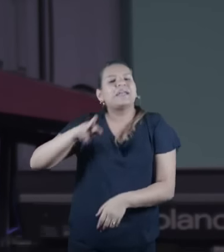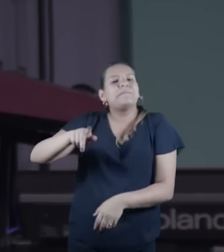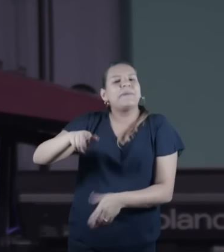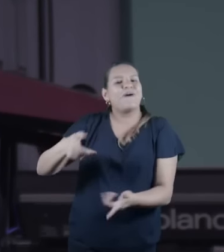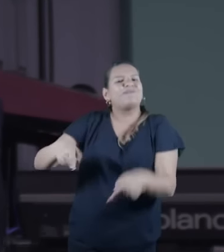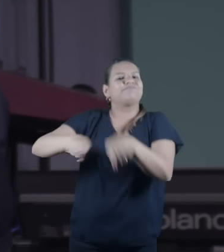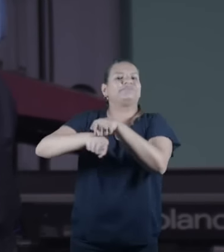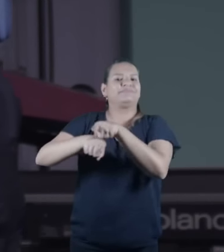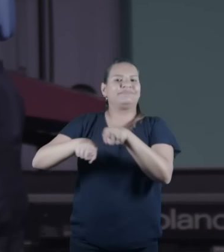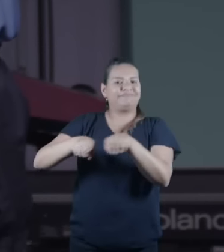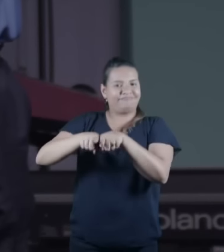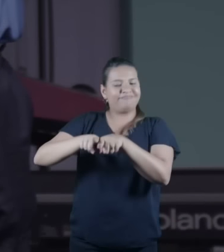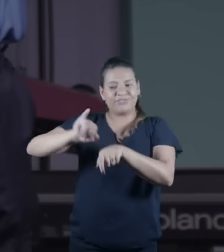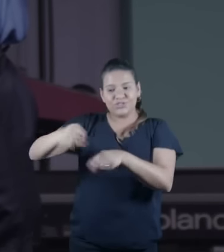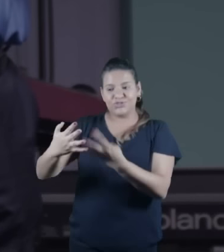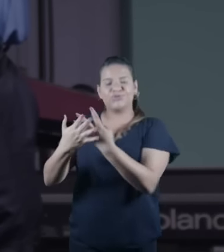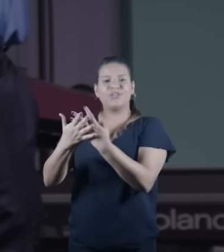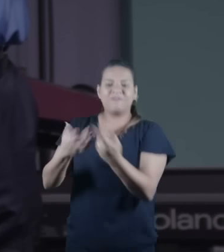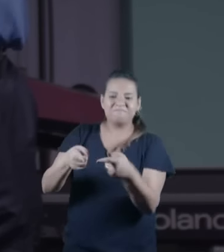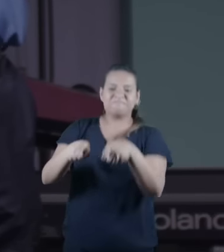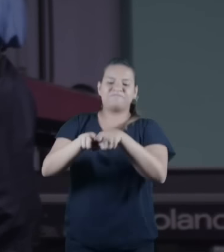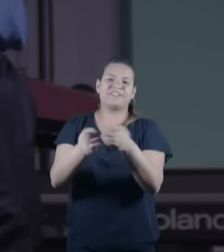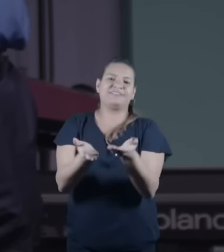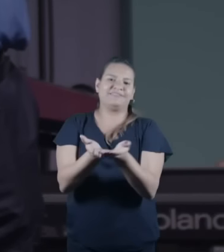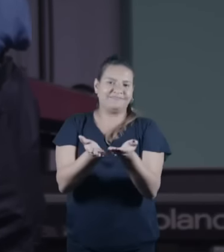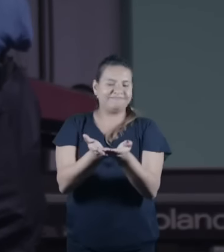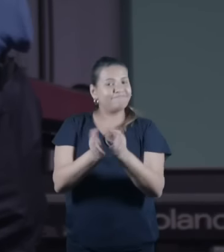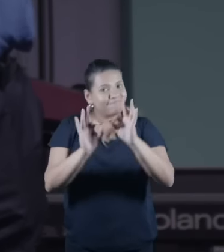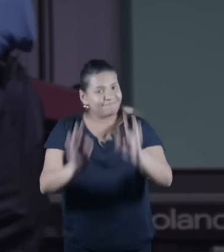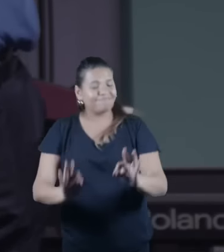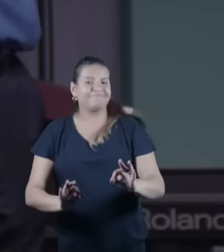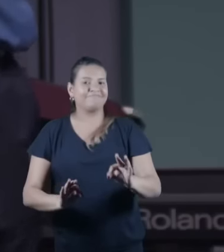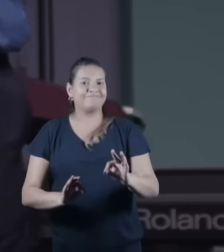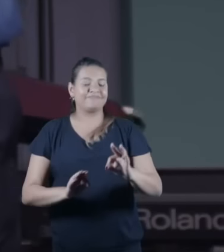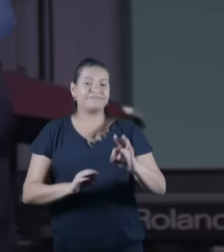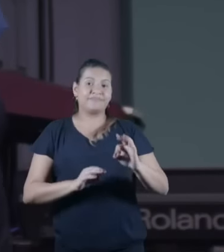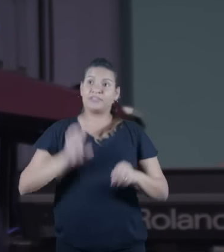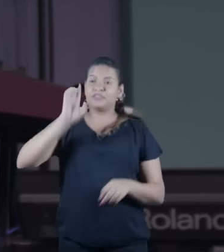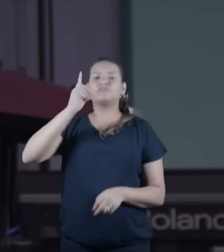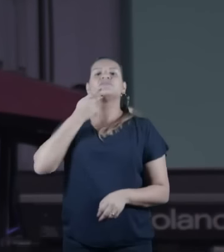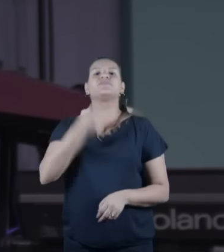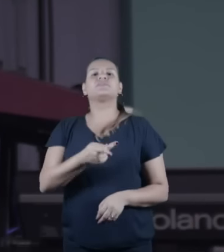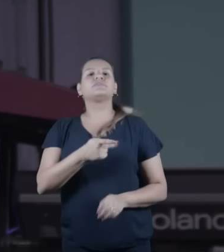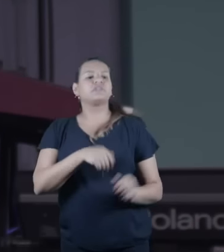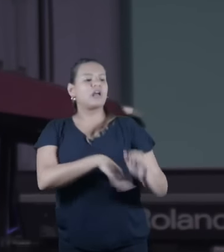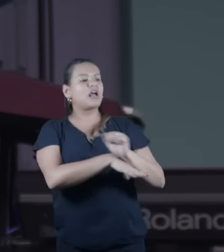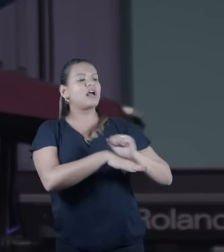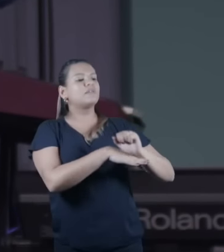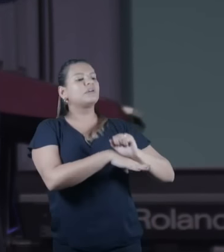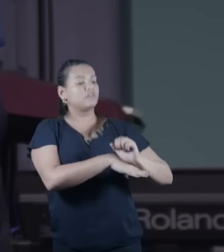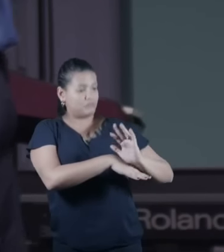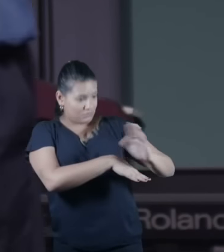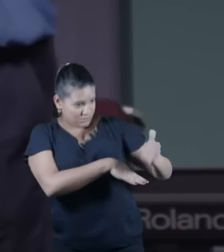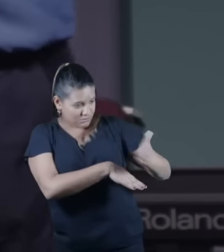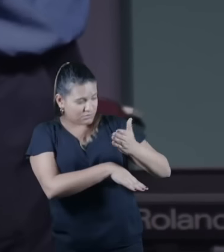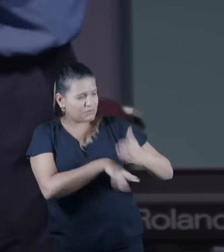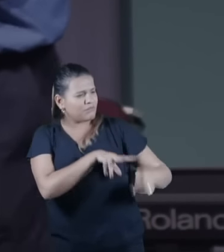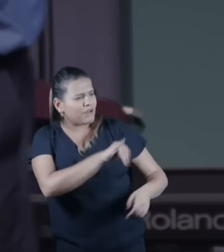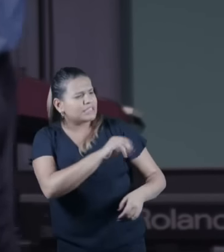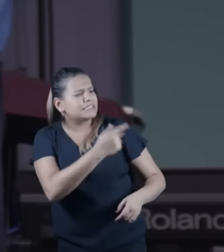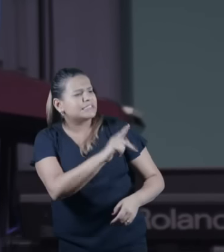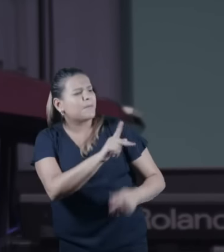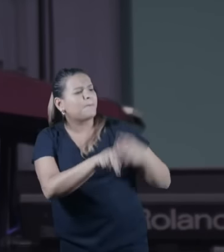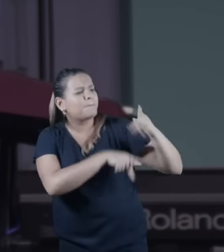creio que essa benção que foi dada a Abraão ela vale para aqueles que a obedecem eu me lembro